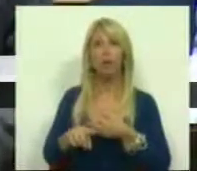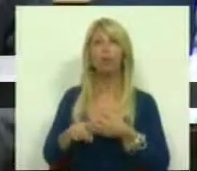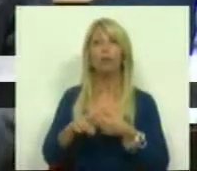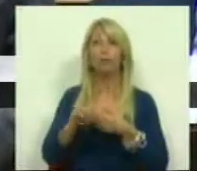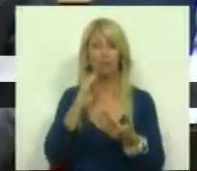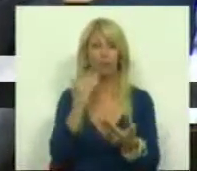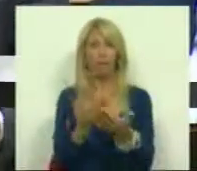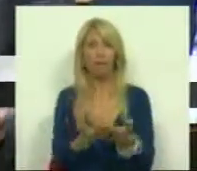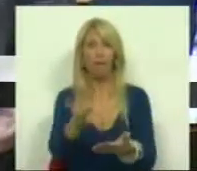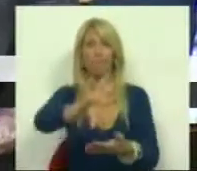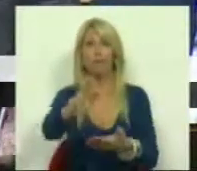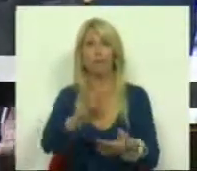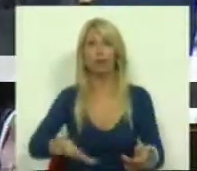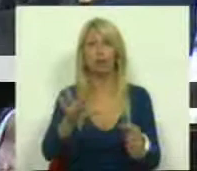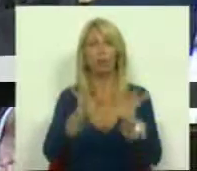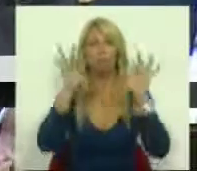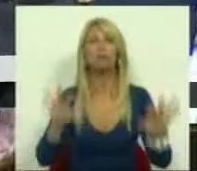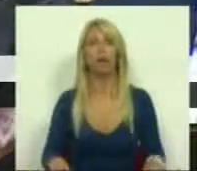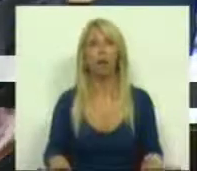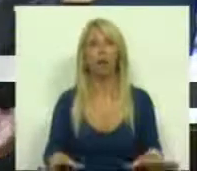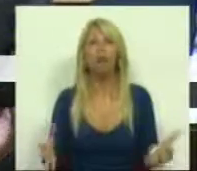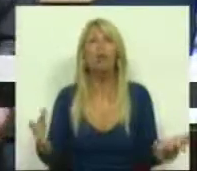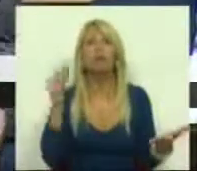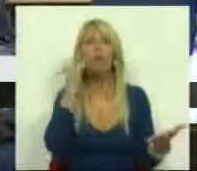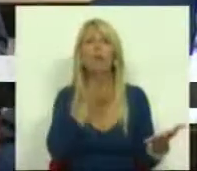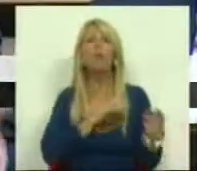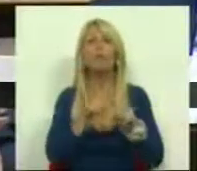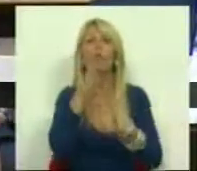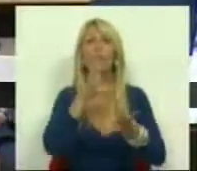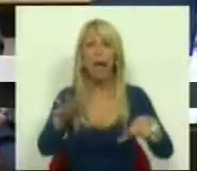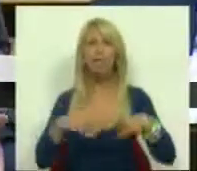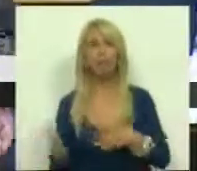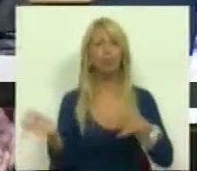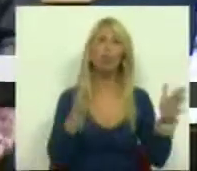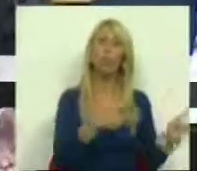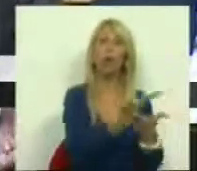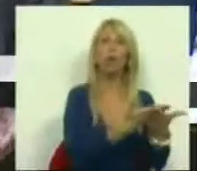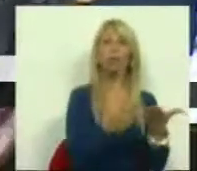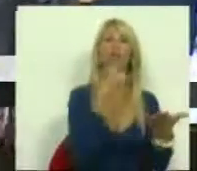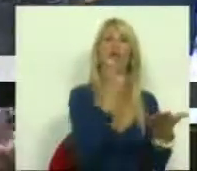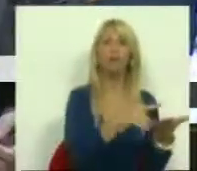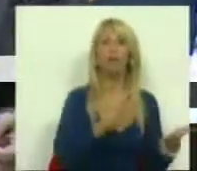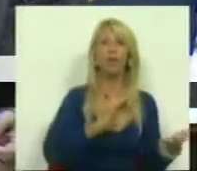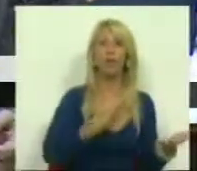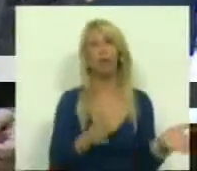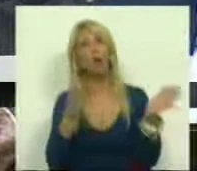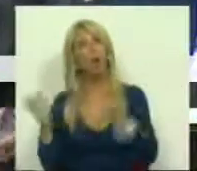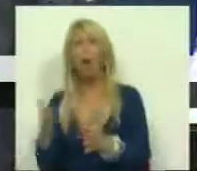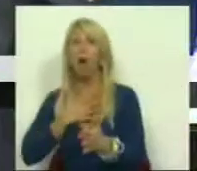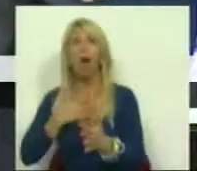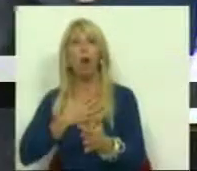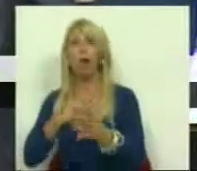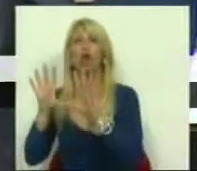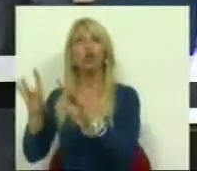a esta situação, como é que o Sr. Deputado aceita, por um lado, renegociar a dívida e não quer tocar no memorando da Troika?